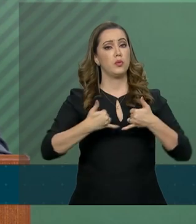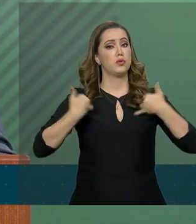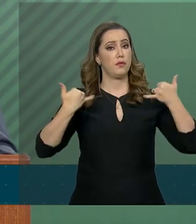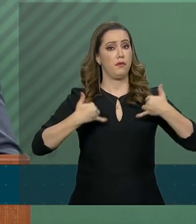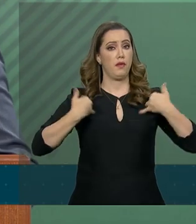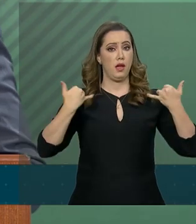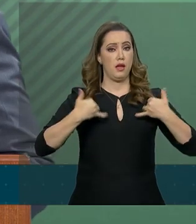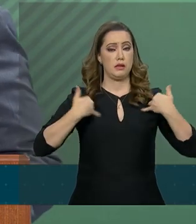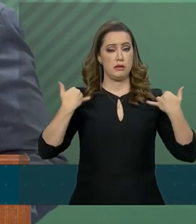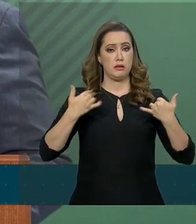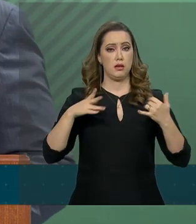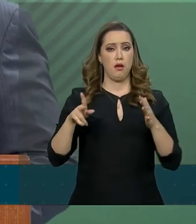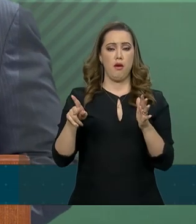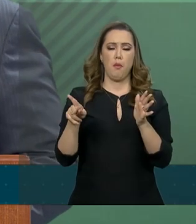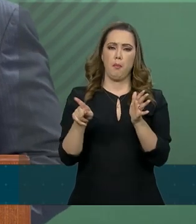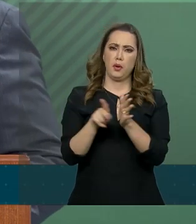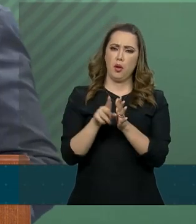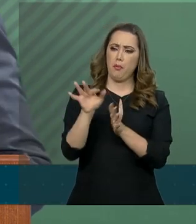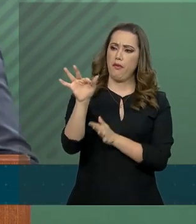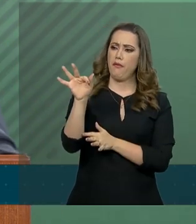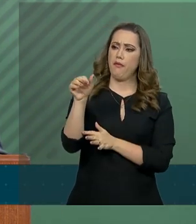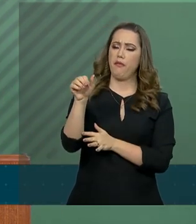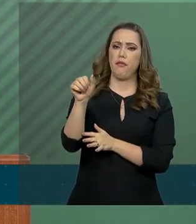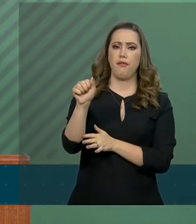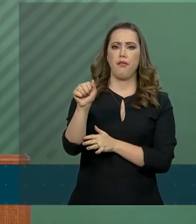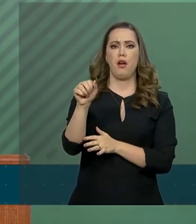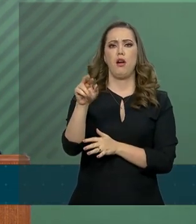farroupilhas para 2019.